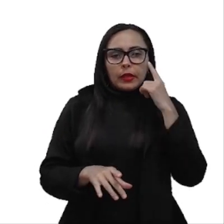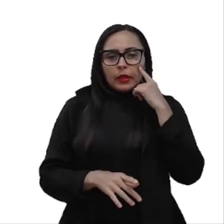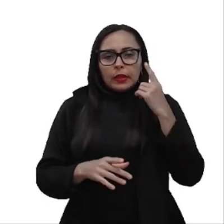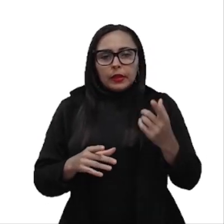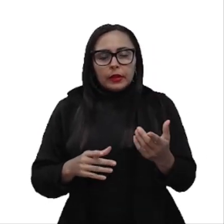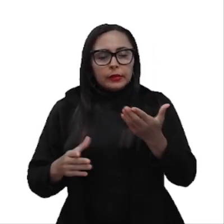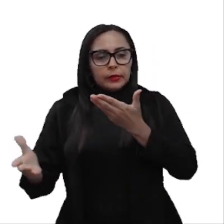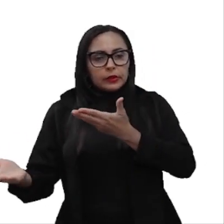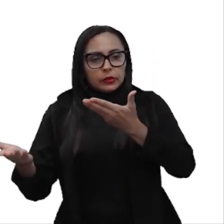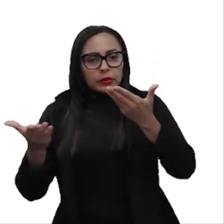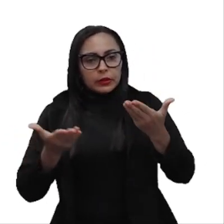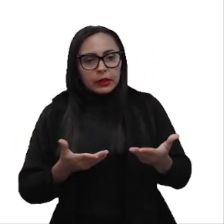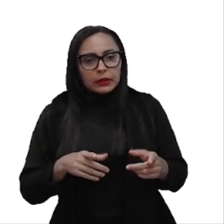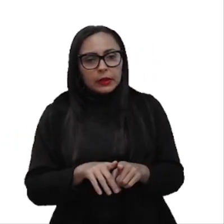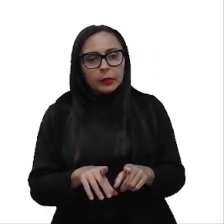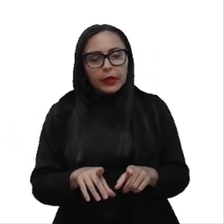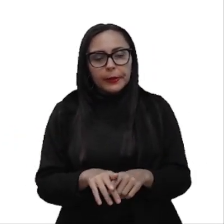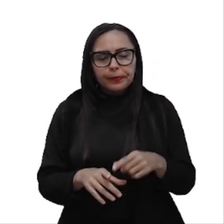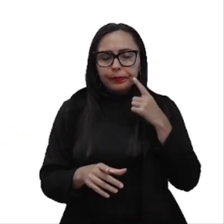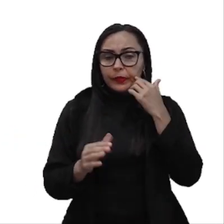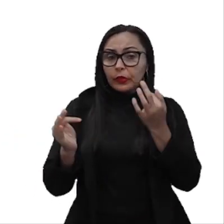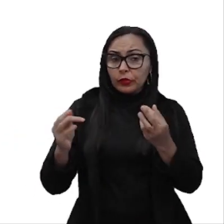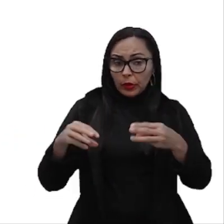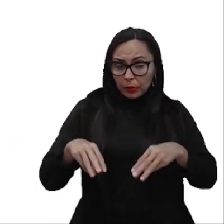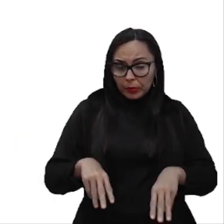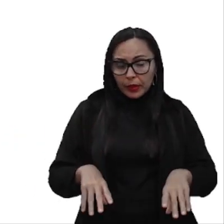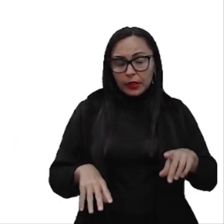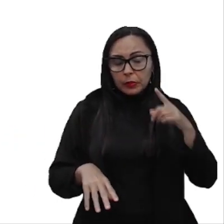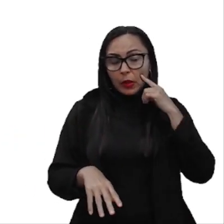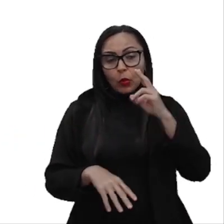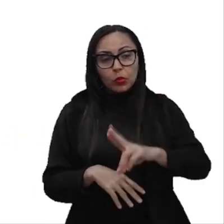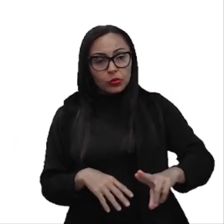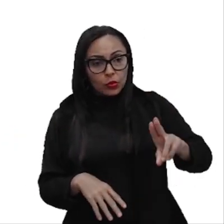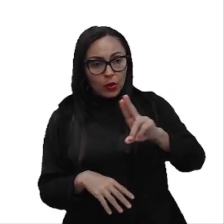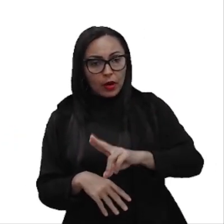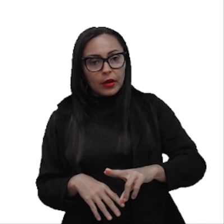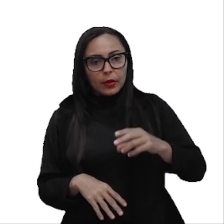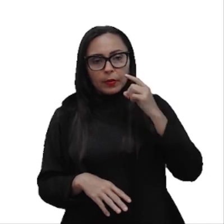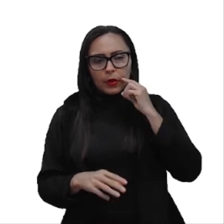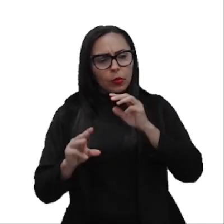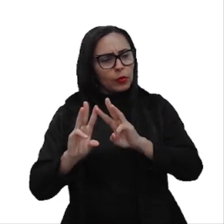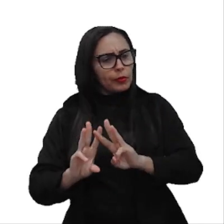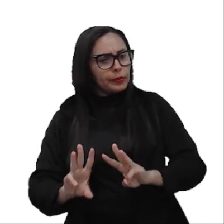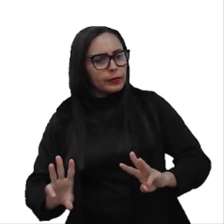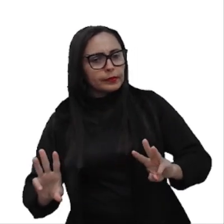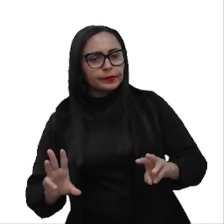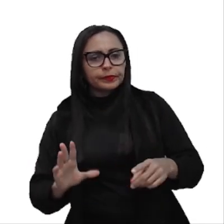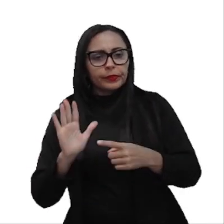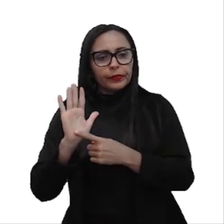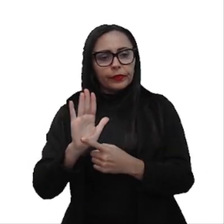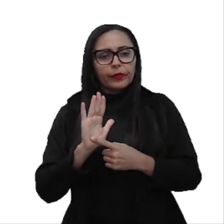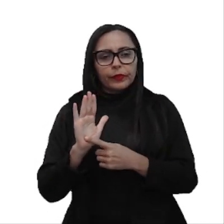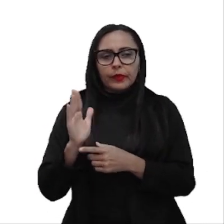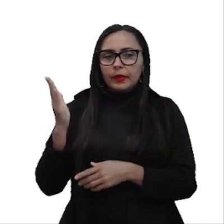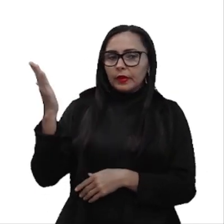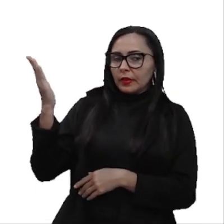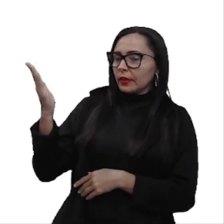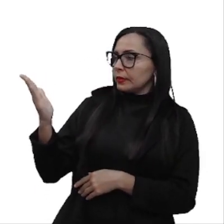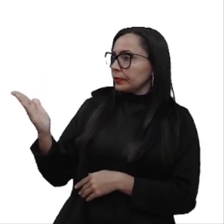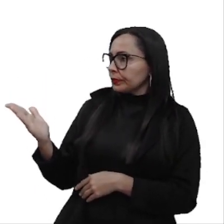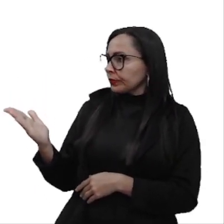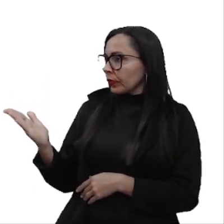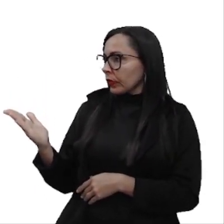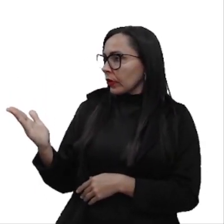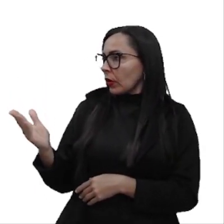e, finalmente, renderizadas para o usuário, pelo navegador. Então, essa figura está mostrando, praticamente, como é que tem esse acesso, né?